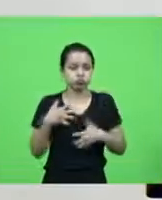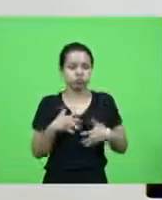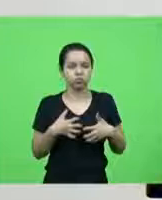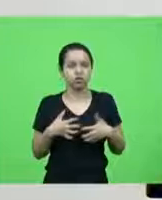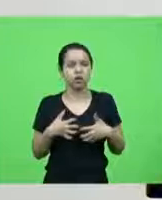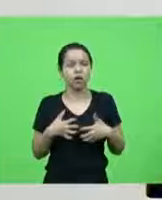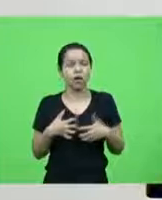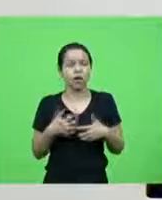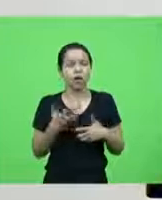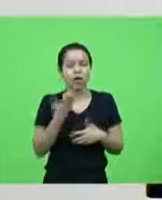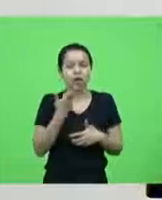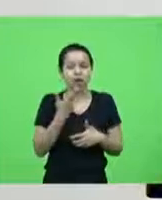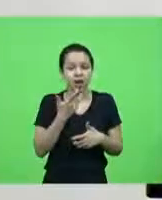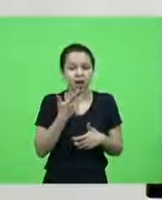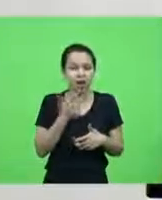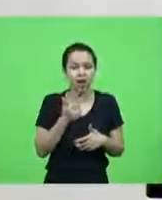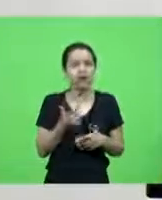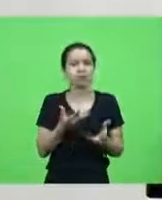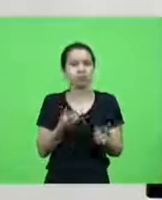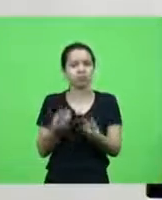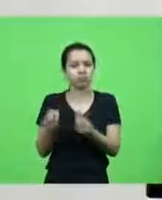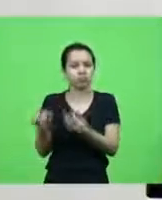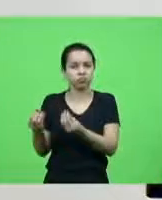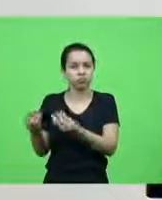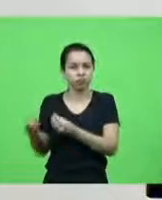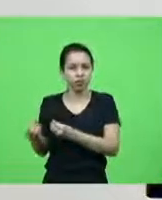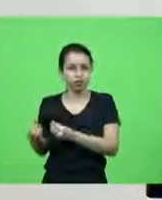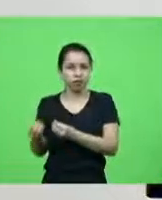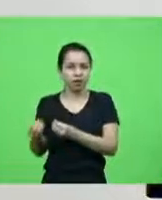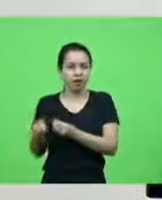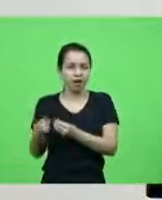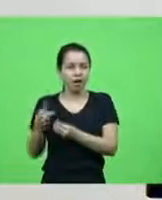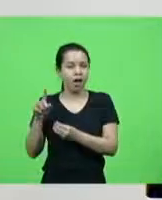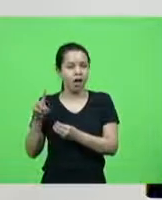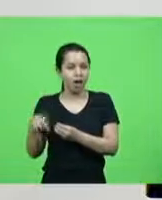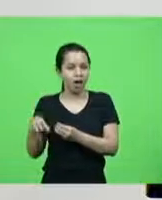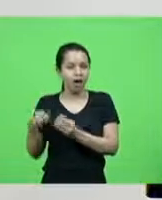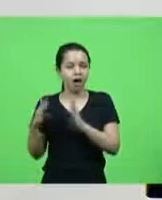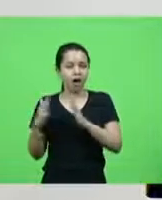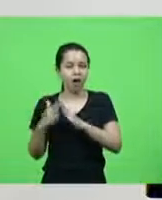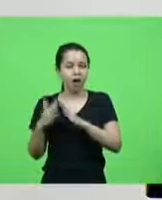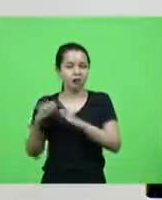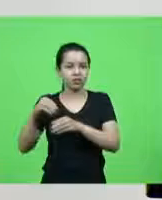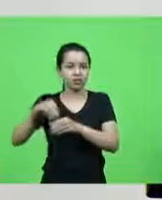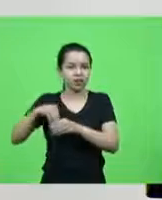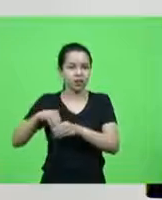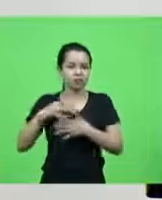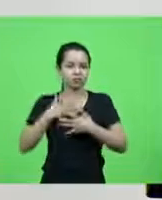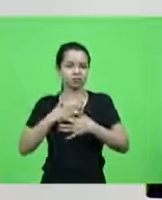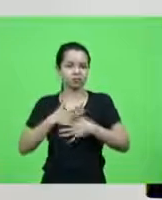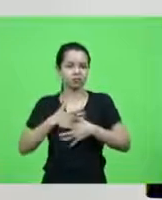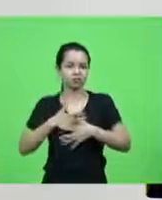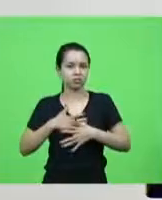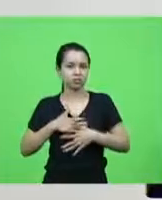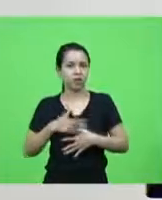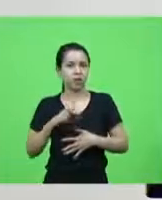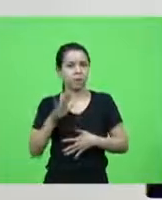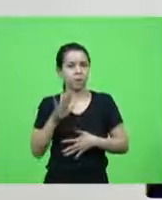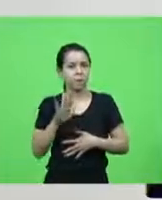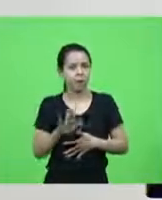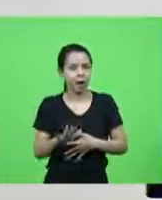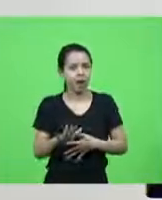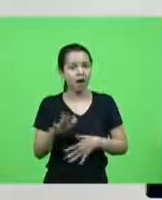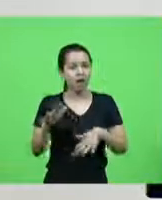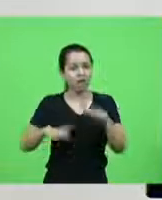abrigado é para ser o lugar onde tem o maior abrigo de repente a casa passa a ser o lugar onde a criança está ali entregue às vezes